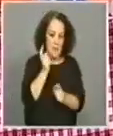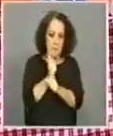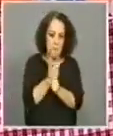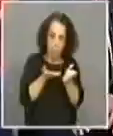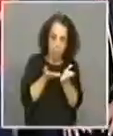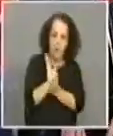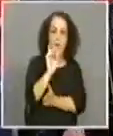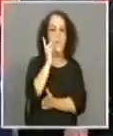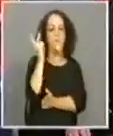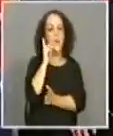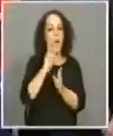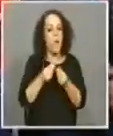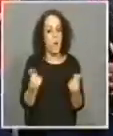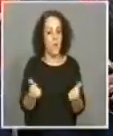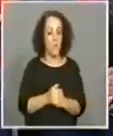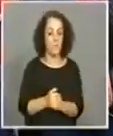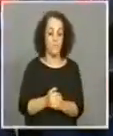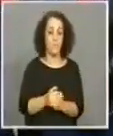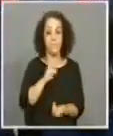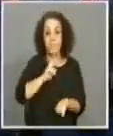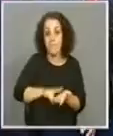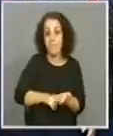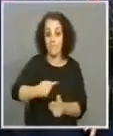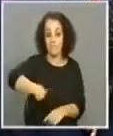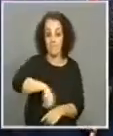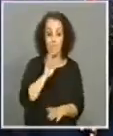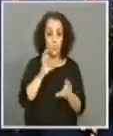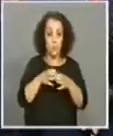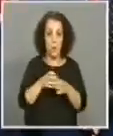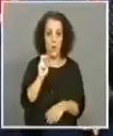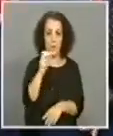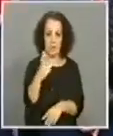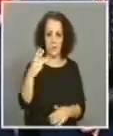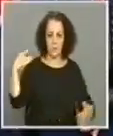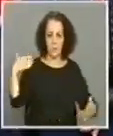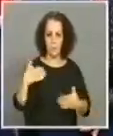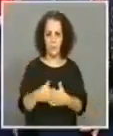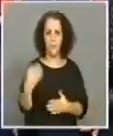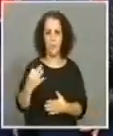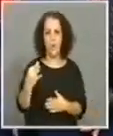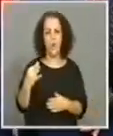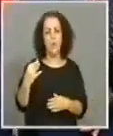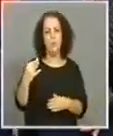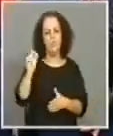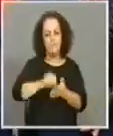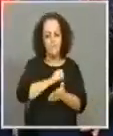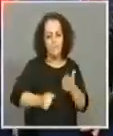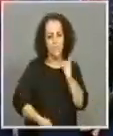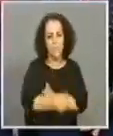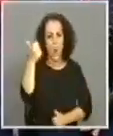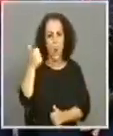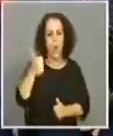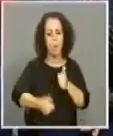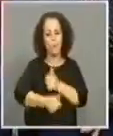município, o nosso concelho de Penafiel, nos últimos três anos foi eleito consecutivamente como a melhor